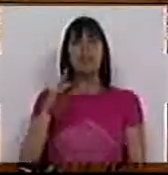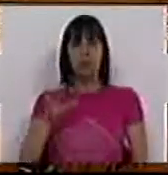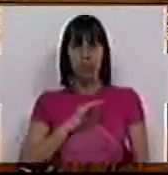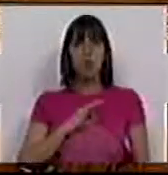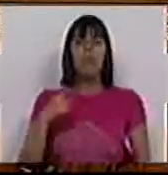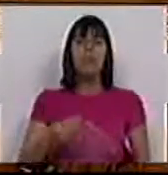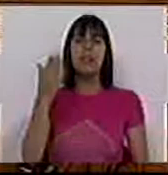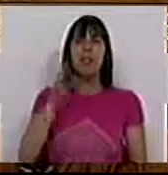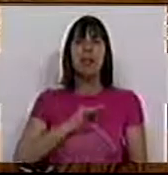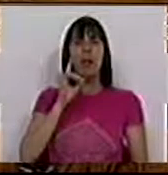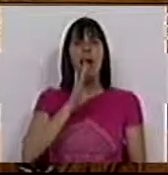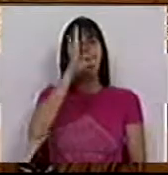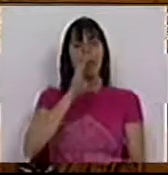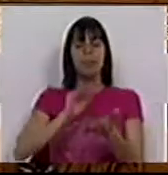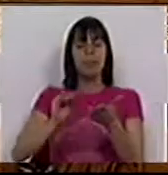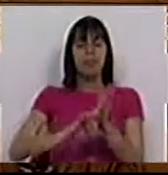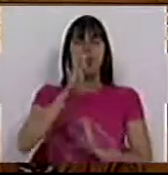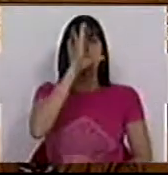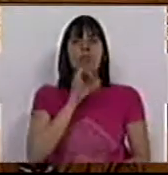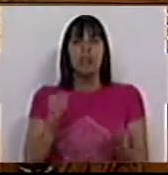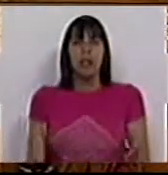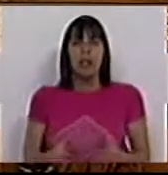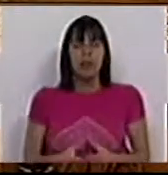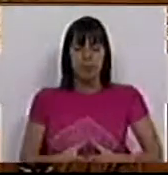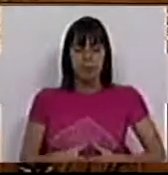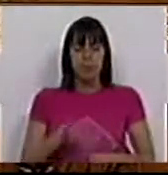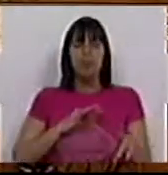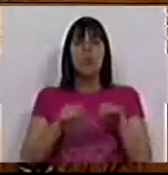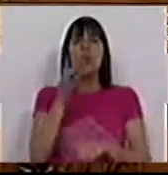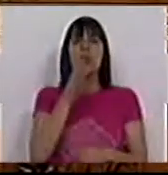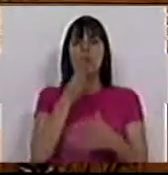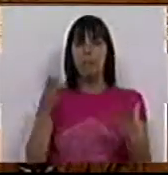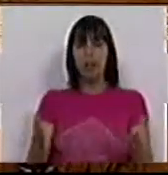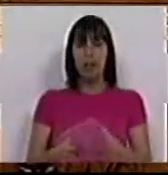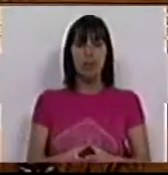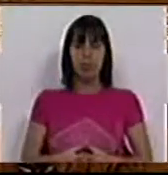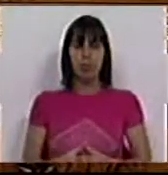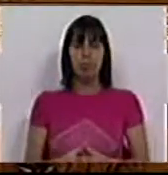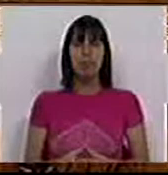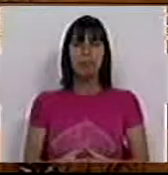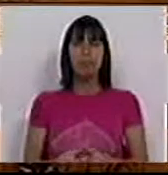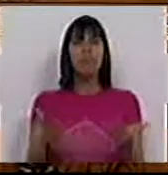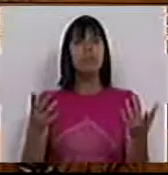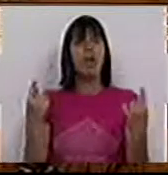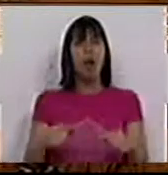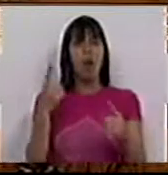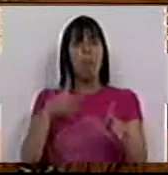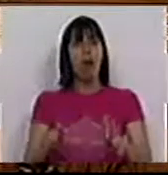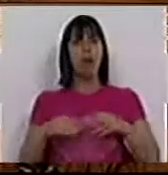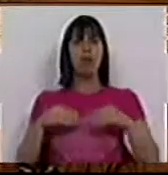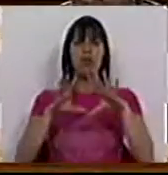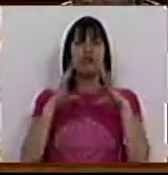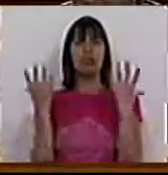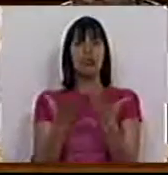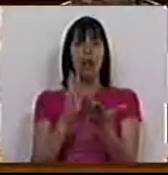Sr. Presidente, Sra. Ministra, Srs. Secretários de Estado, Sras. e Srs. Deputados, havendo uma aceitação